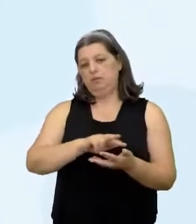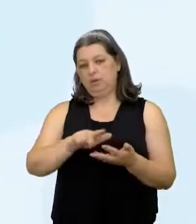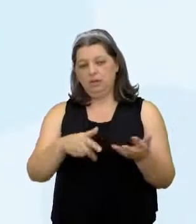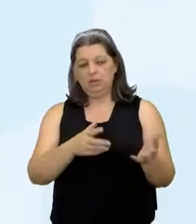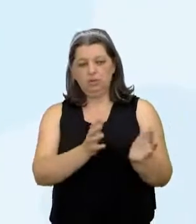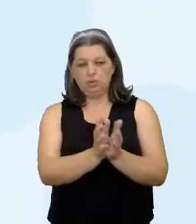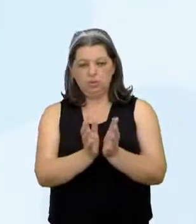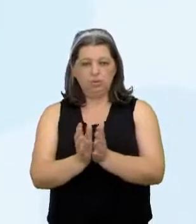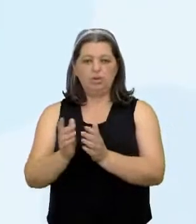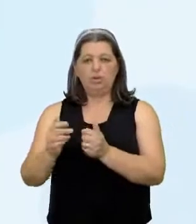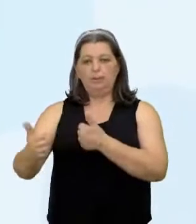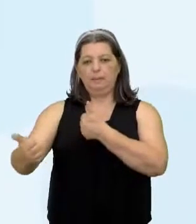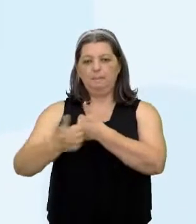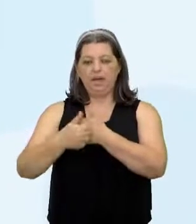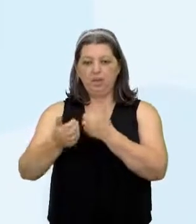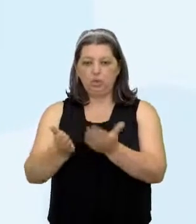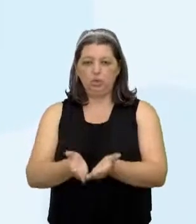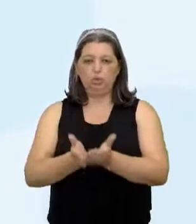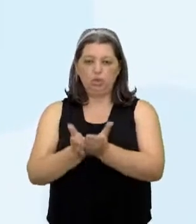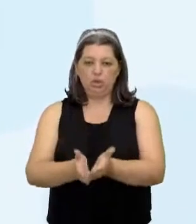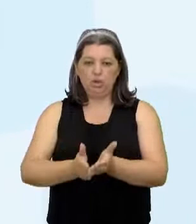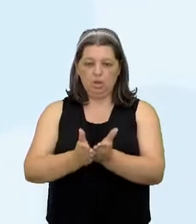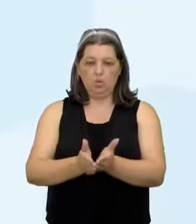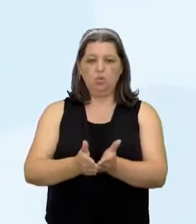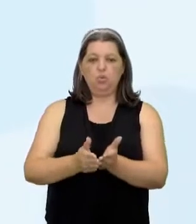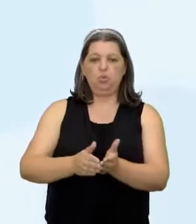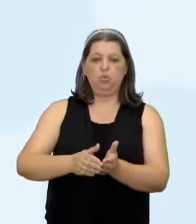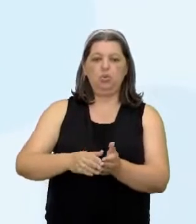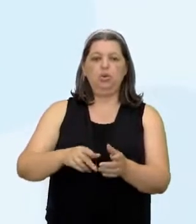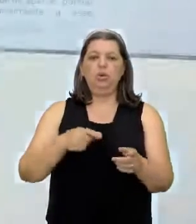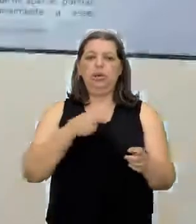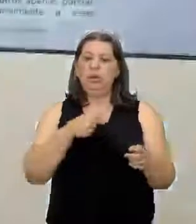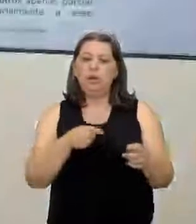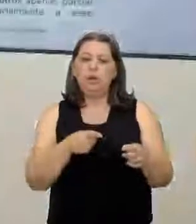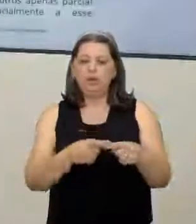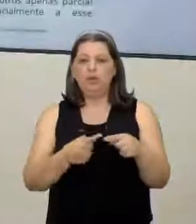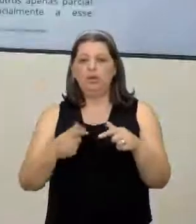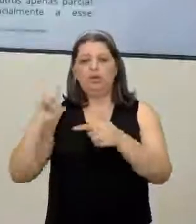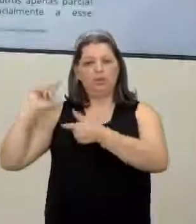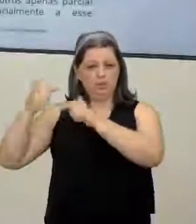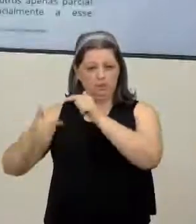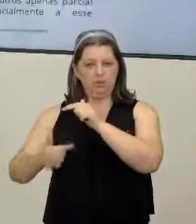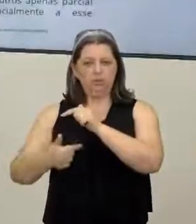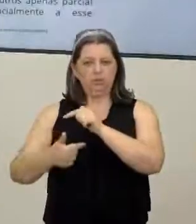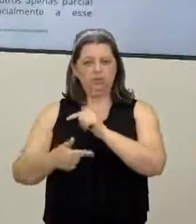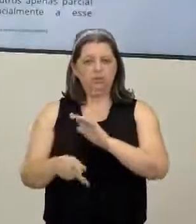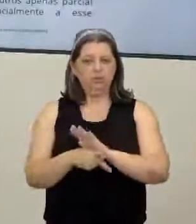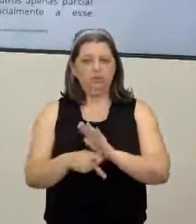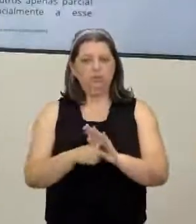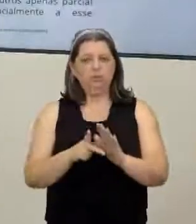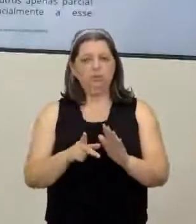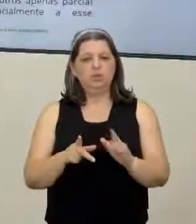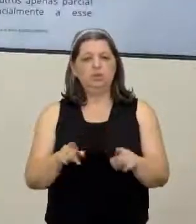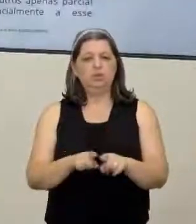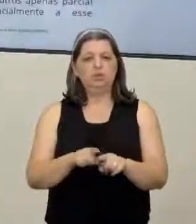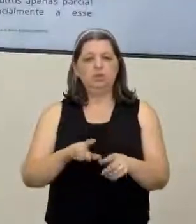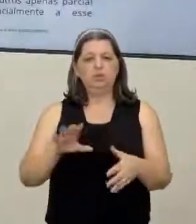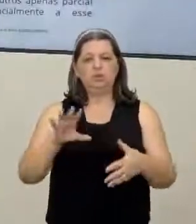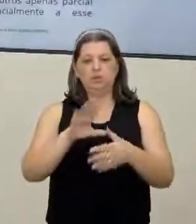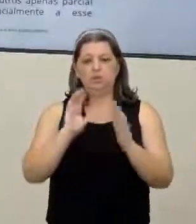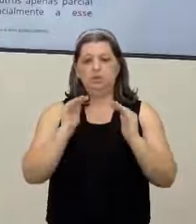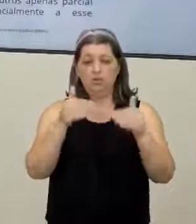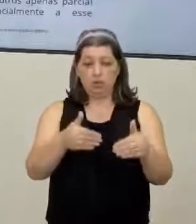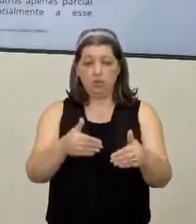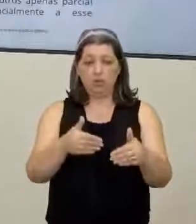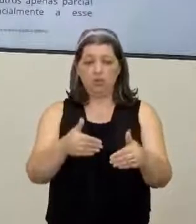Ribeirinhas principalmente no norte São diversos E diversas comunidades tradicionais Do Brasil Além daquelas duas Que nós demos aí Um foco